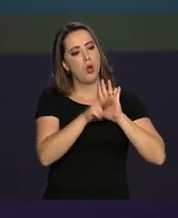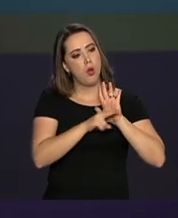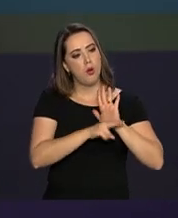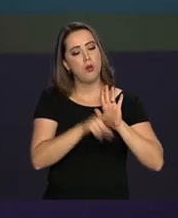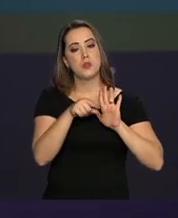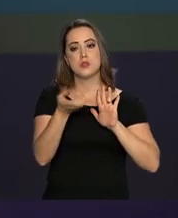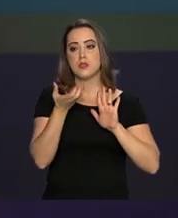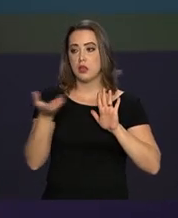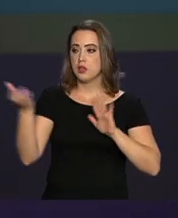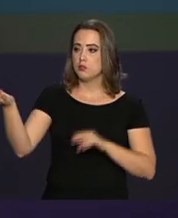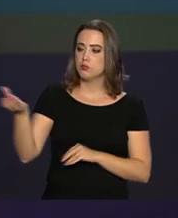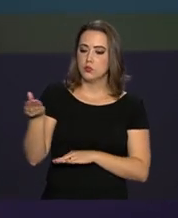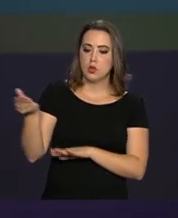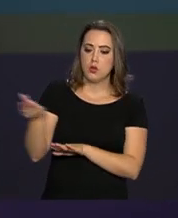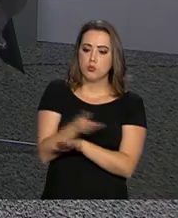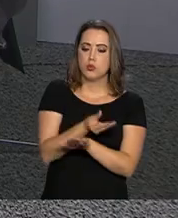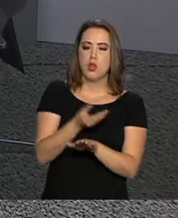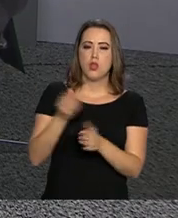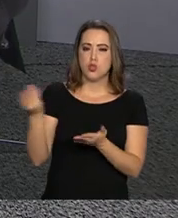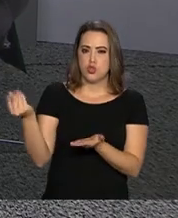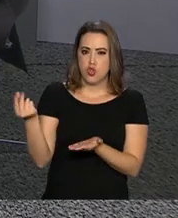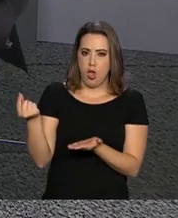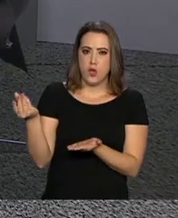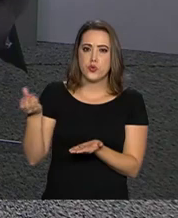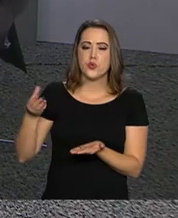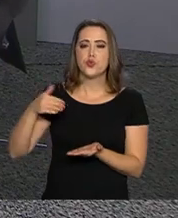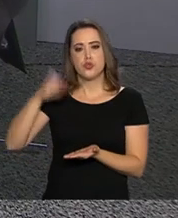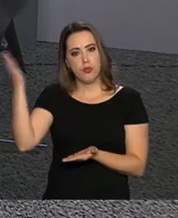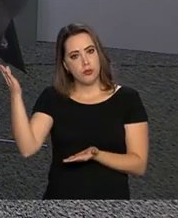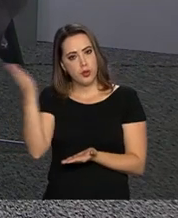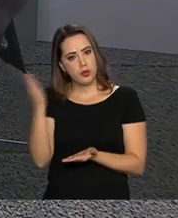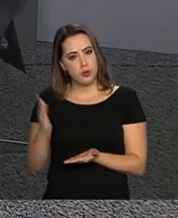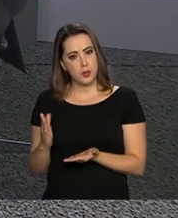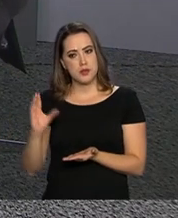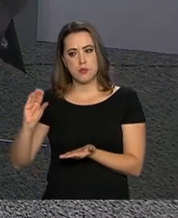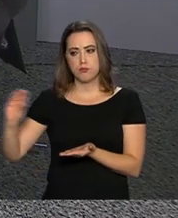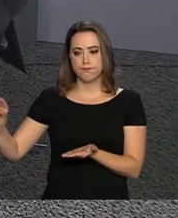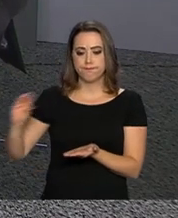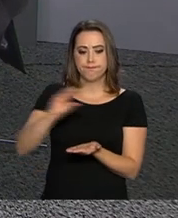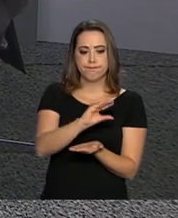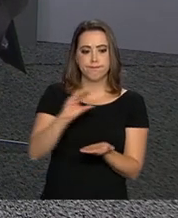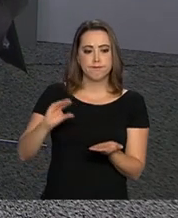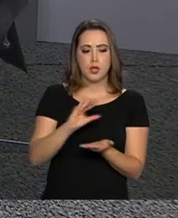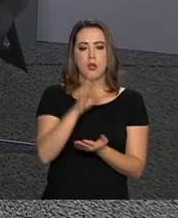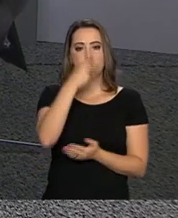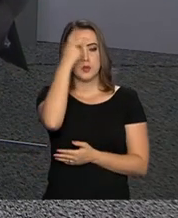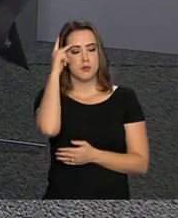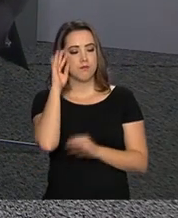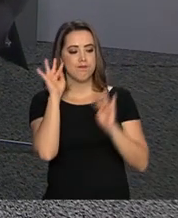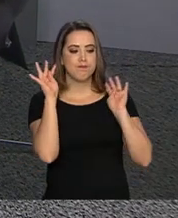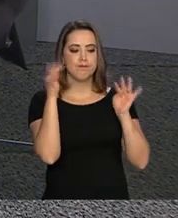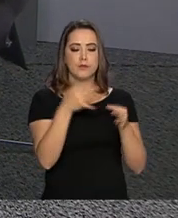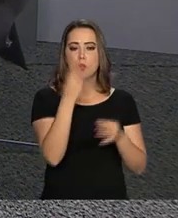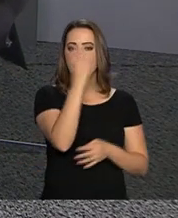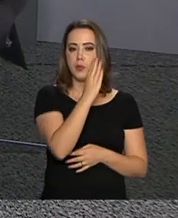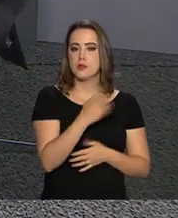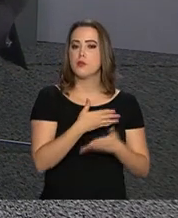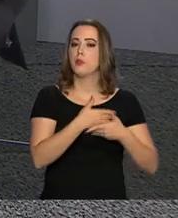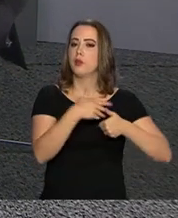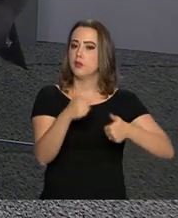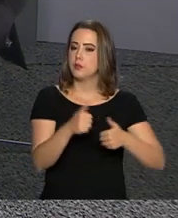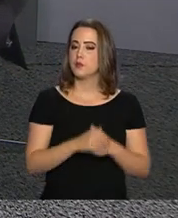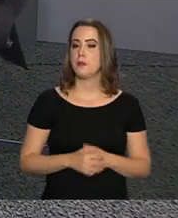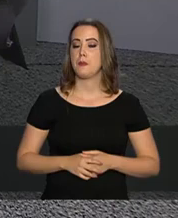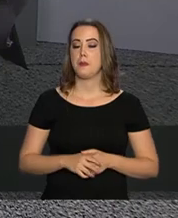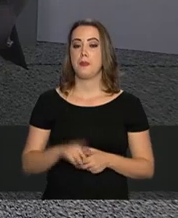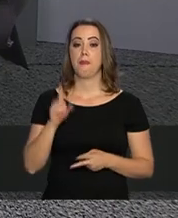investimentos aqui no país. Exatamente. A questão fiscal, como eu disse, ela tem